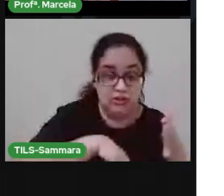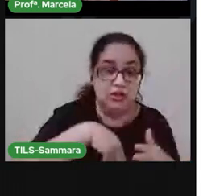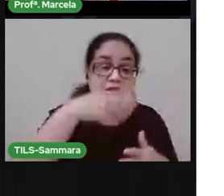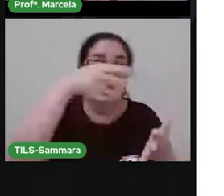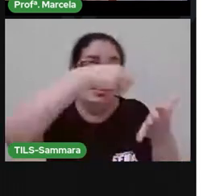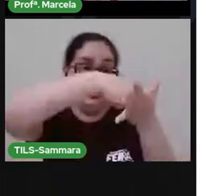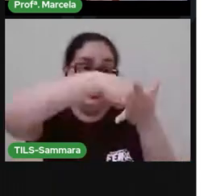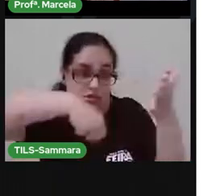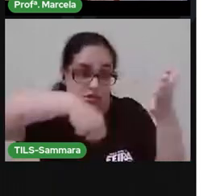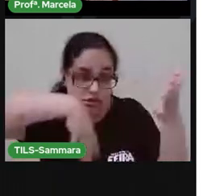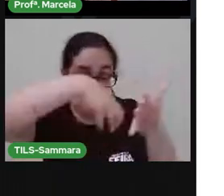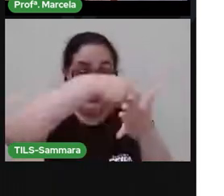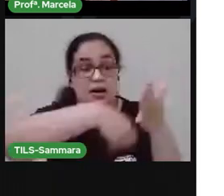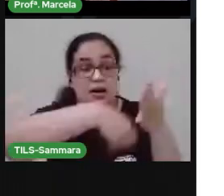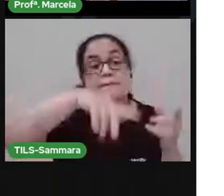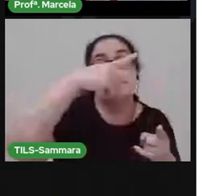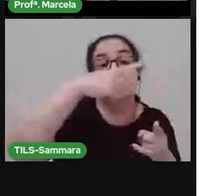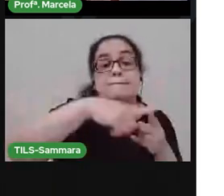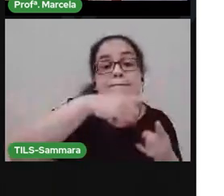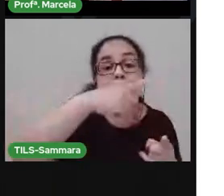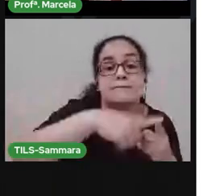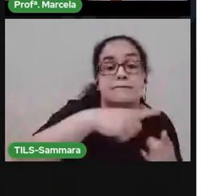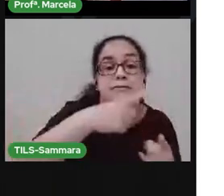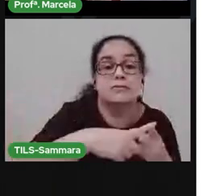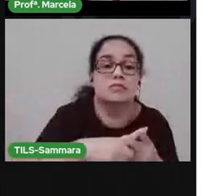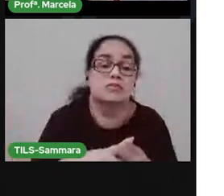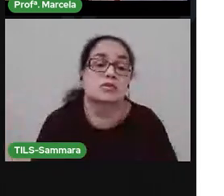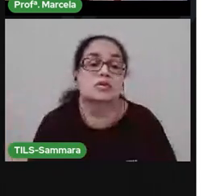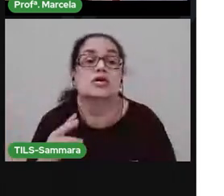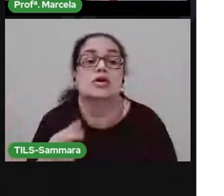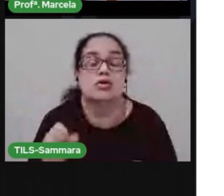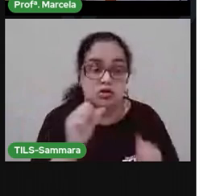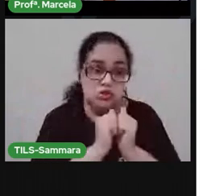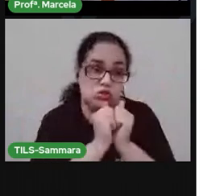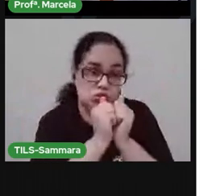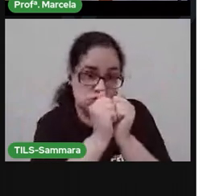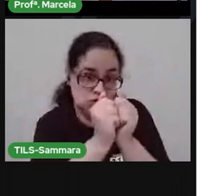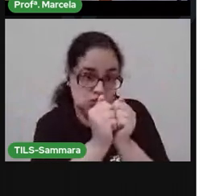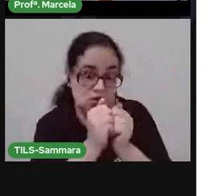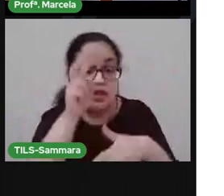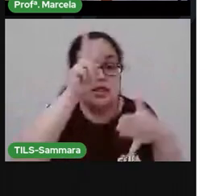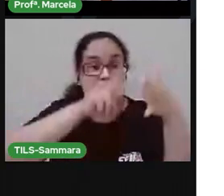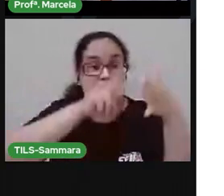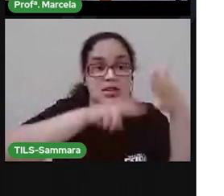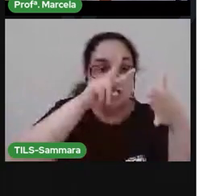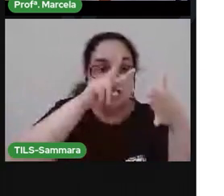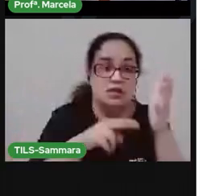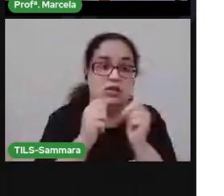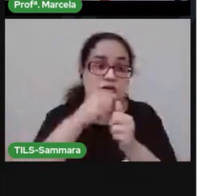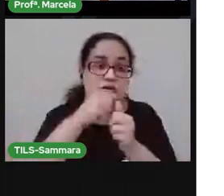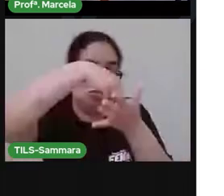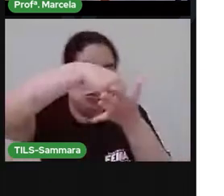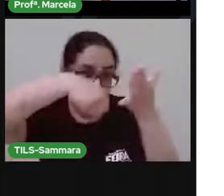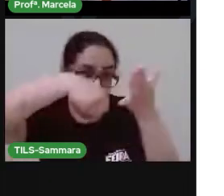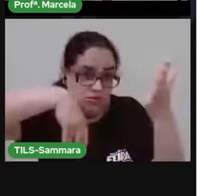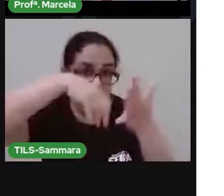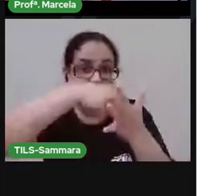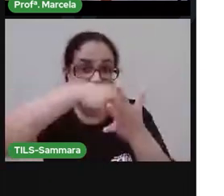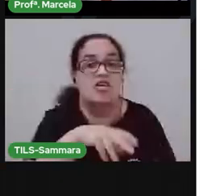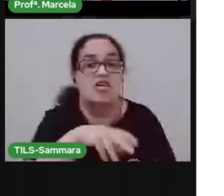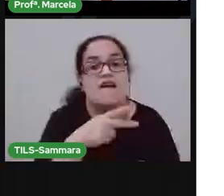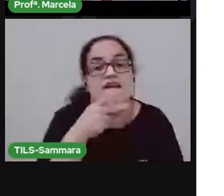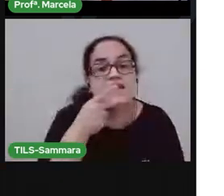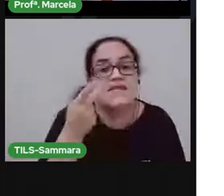atividade. Porque ela tá pedindo pra fazer uma coisa que a gente vai fazer juntos. Eu vou ler o que tá pedindo a tarefa. Diz